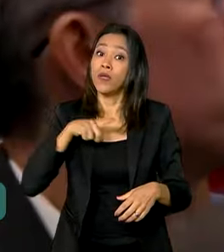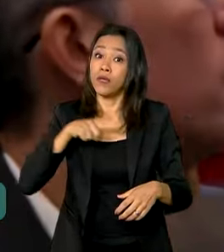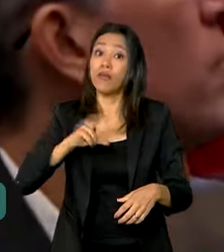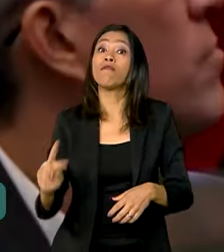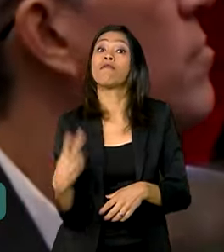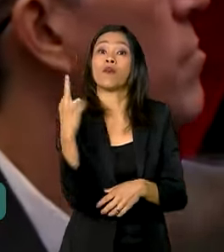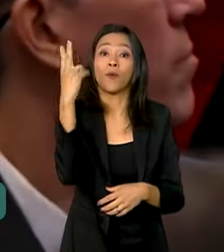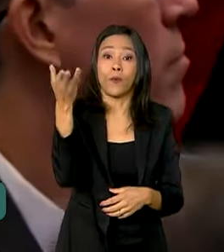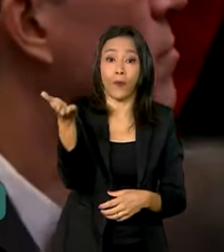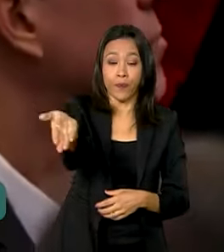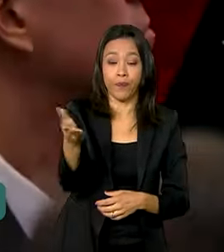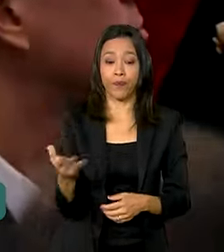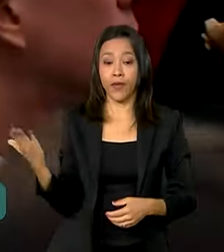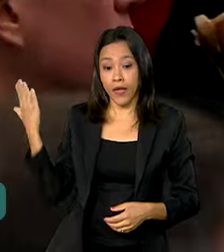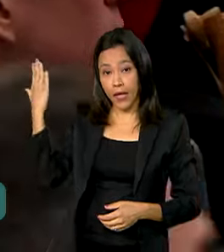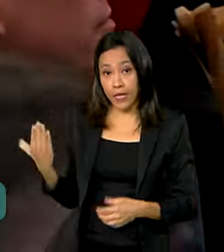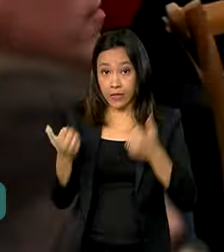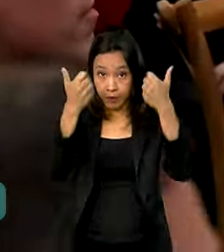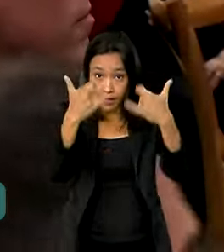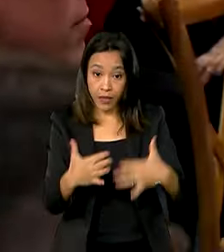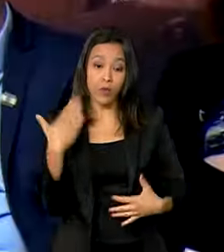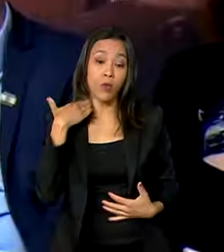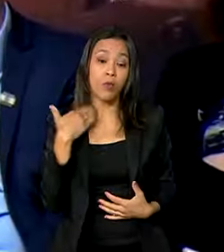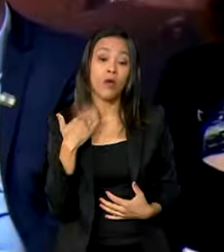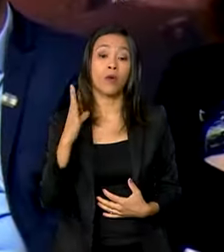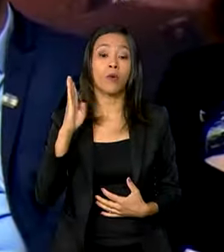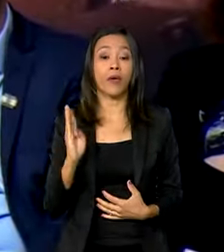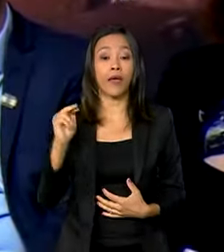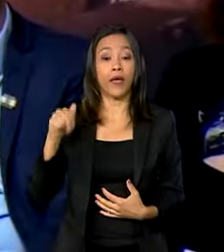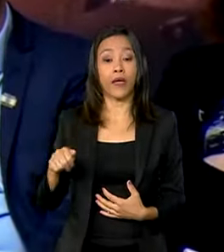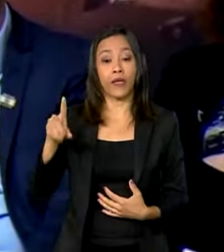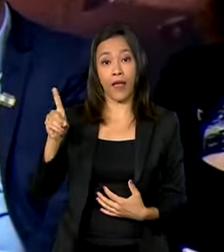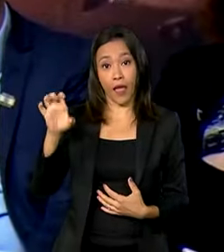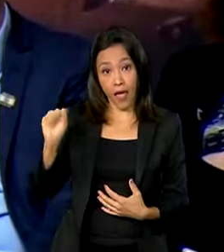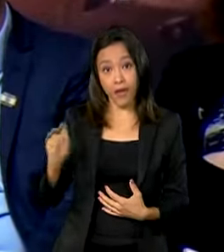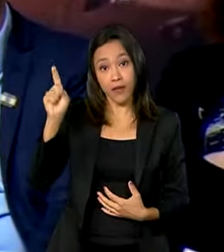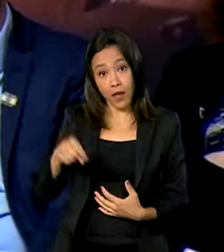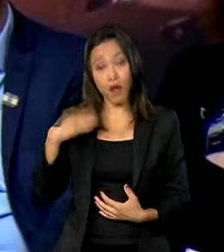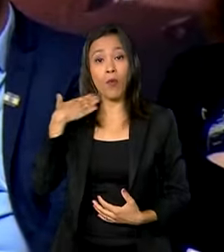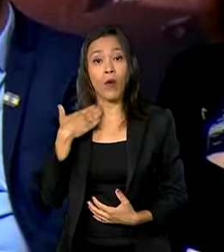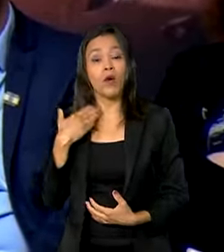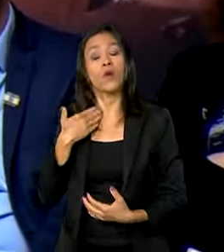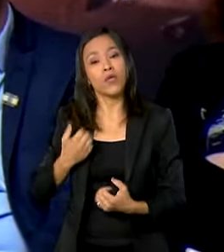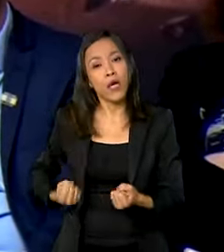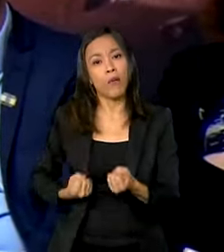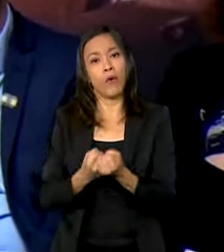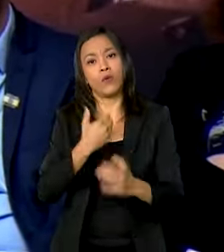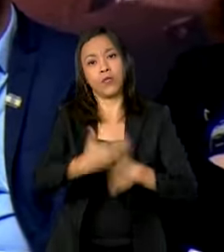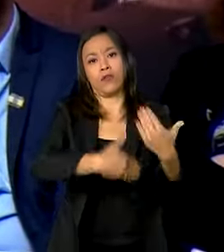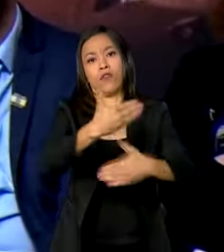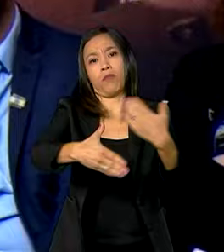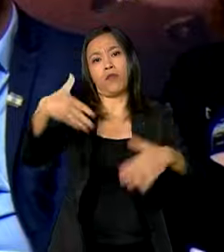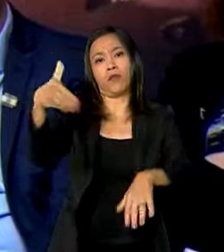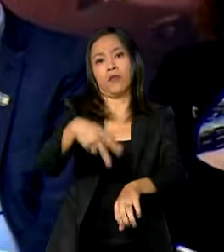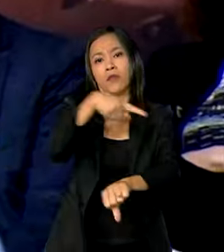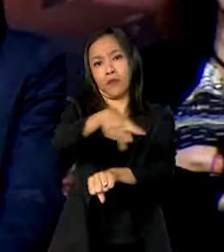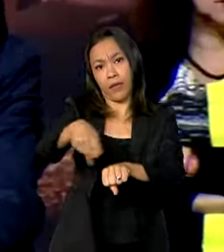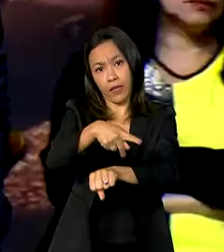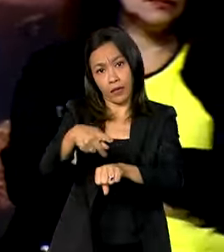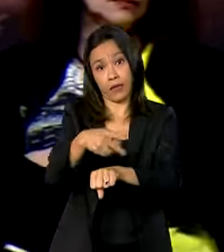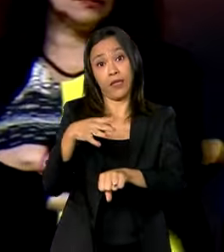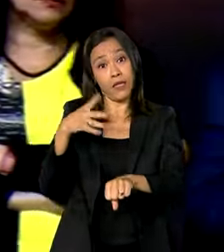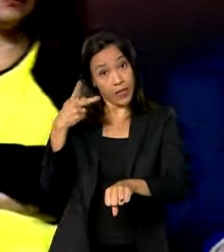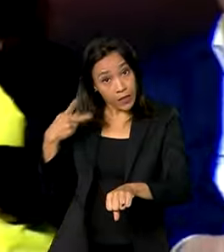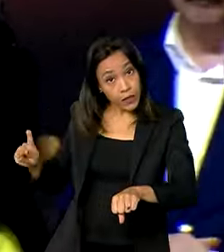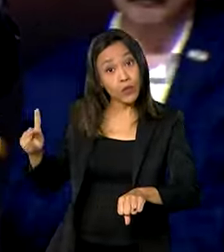O BNDES é um banco de fomento para o desenvolvimento deste país e dentro da sua possibilidade. vai fazer